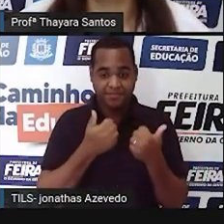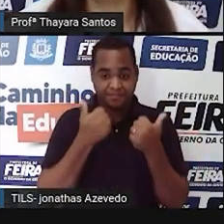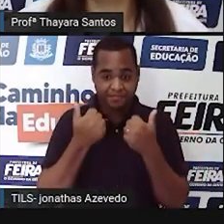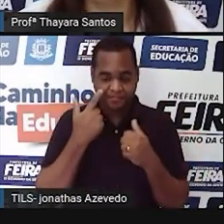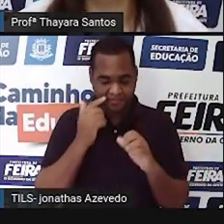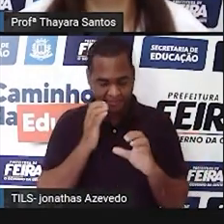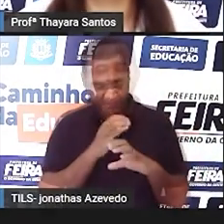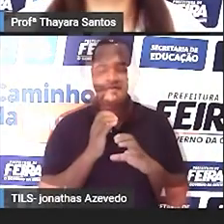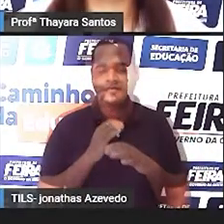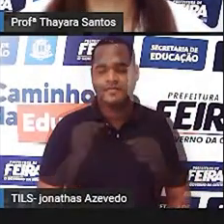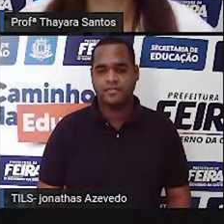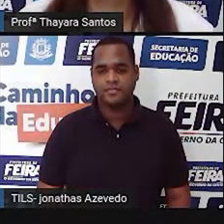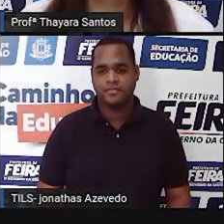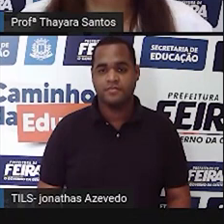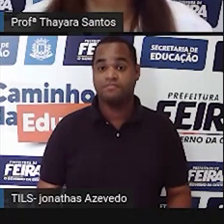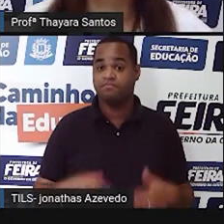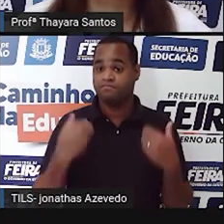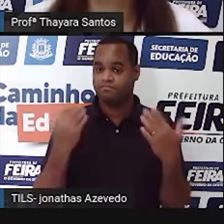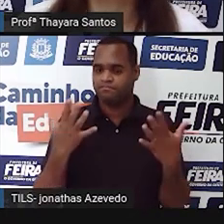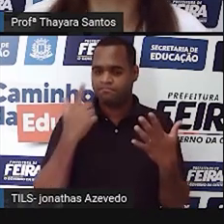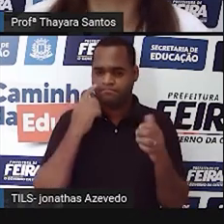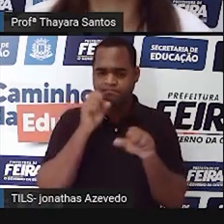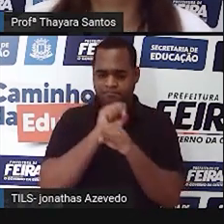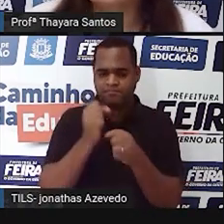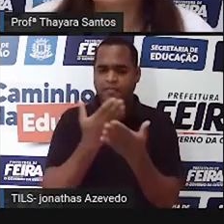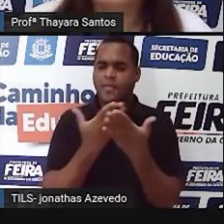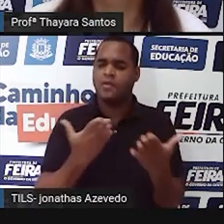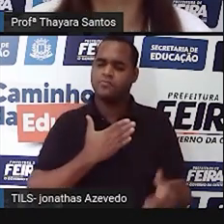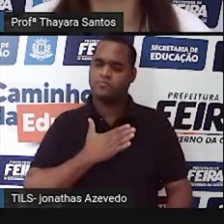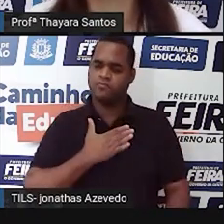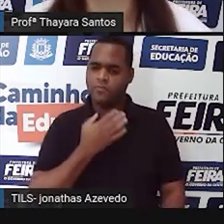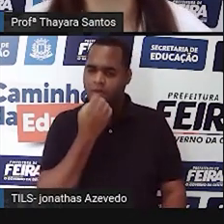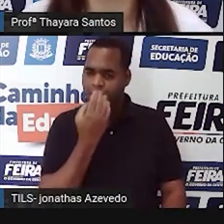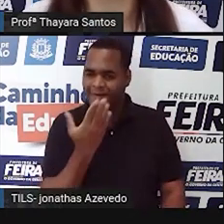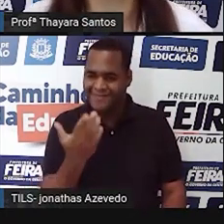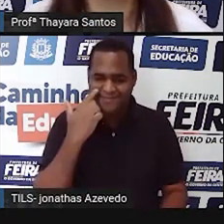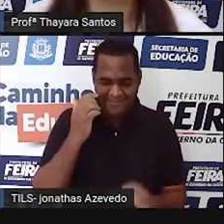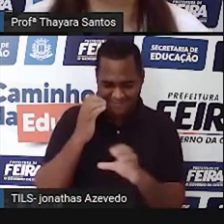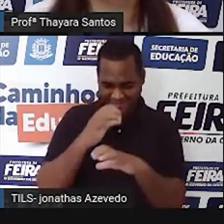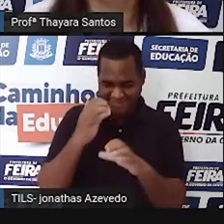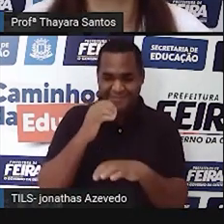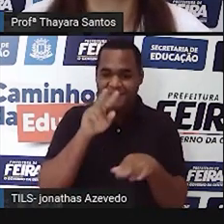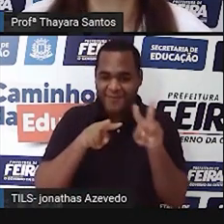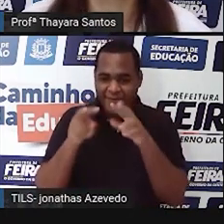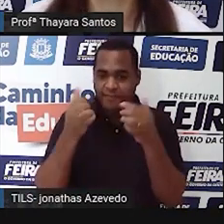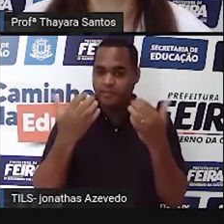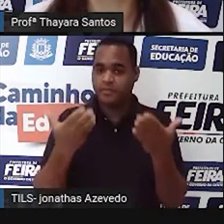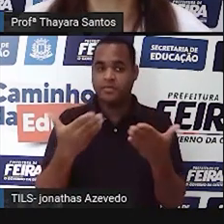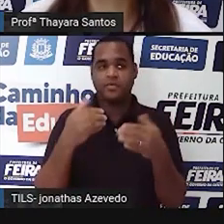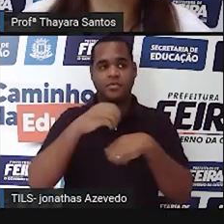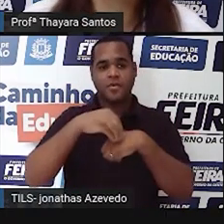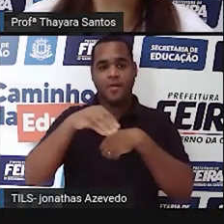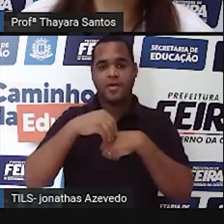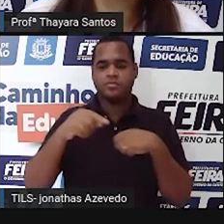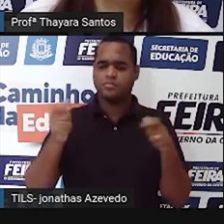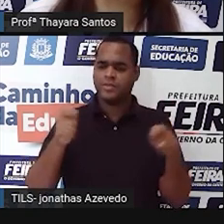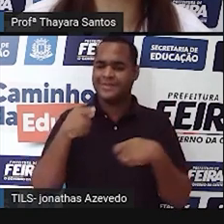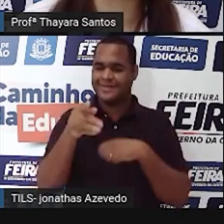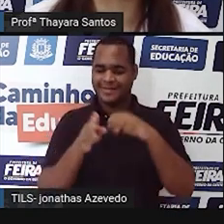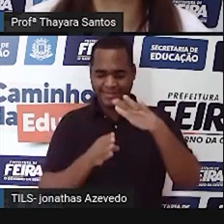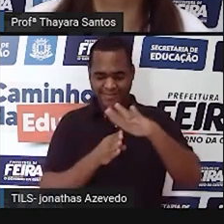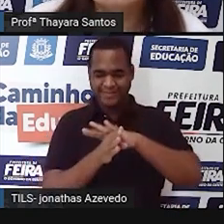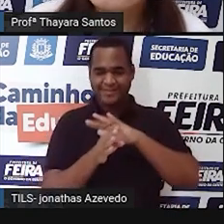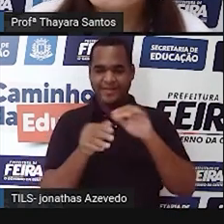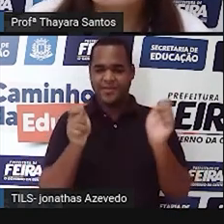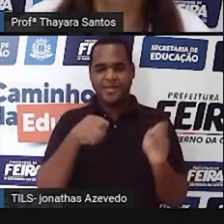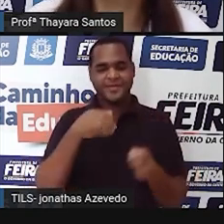chega no microscópio. Então, espero que vocês tenham gostado aí desse microscópio virtual que eu trouxe para vocês. E os que puderem acessar aí,